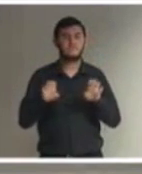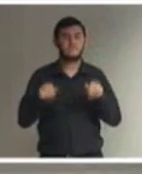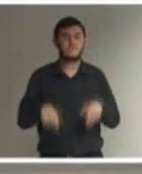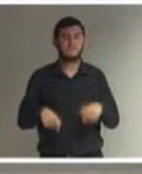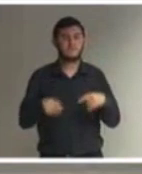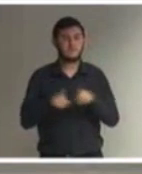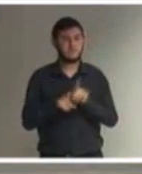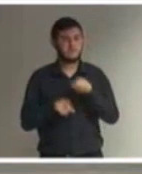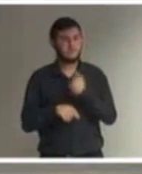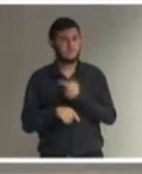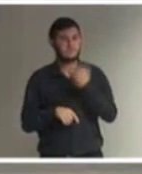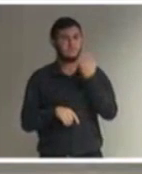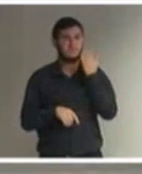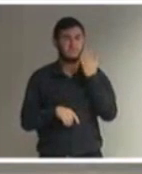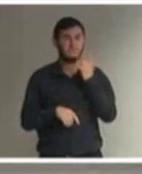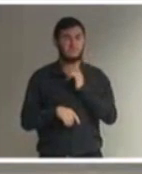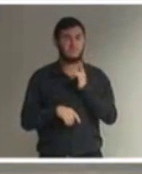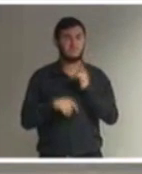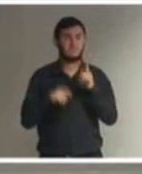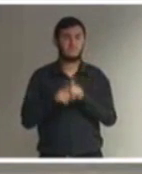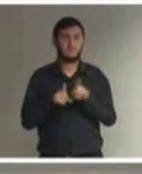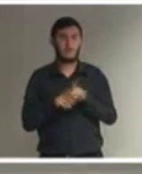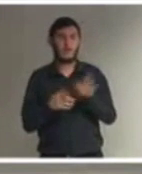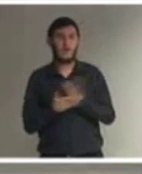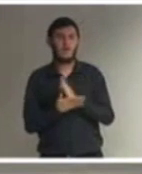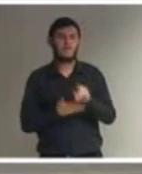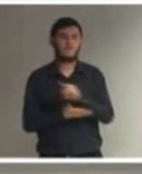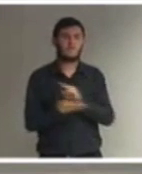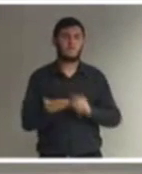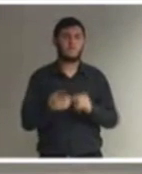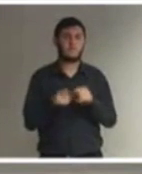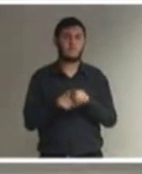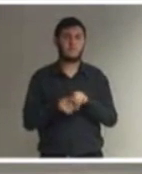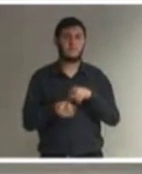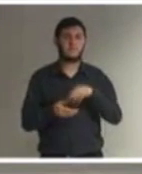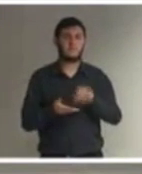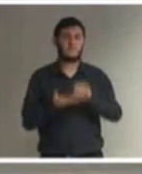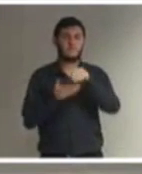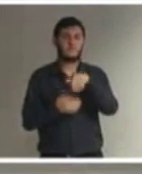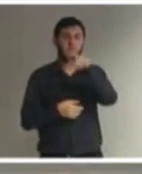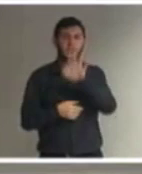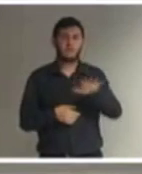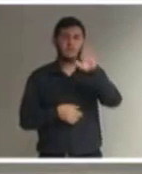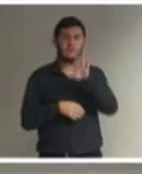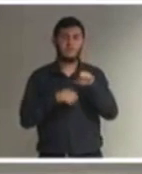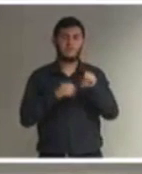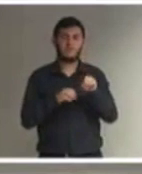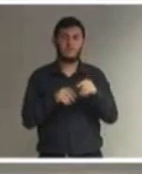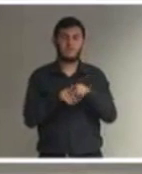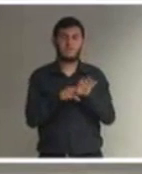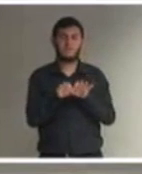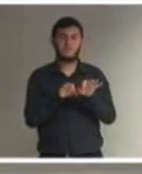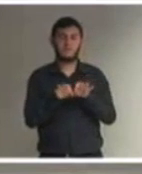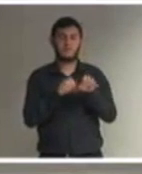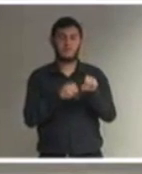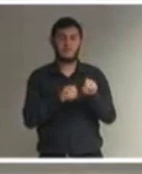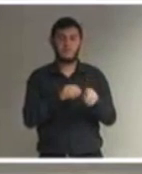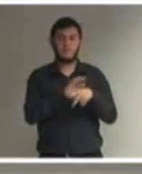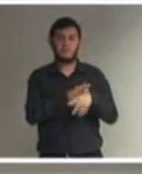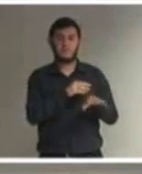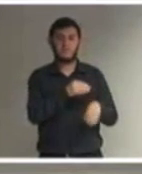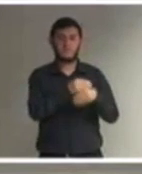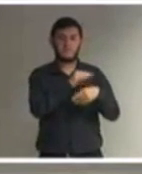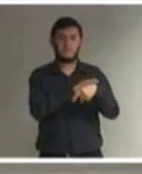temos ainda algumas resoluções do Conselho Nacional de Educação sobre preparação de professores. Tivemos, em